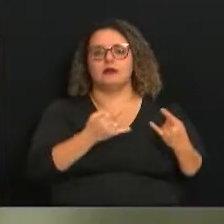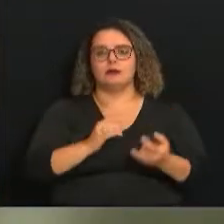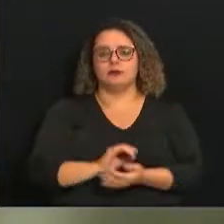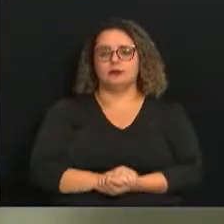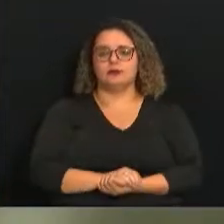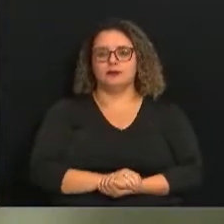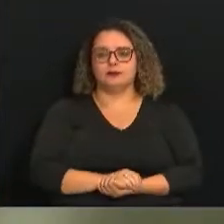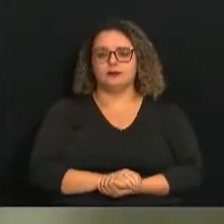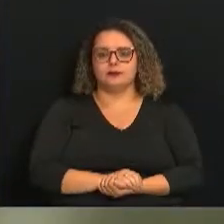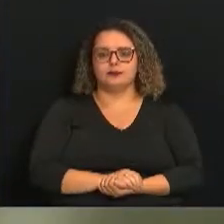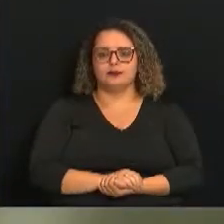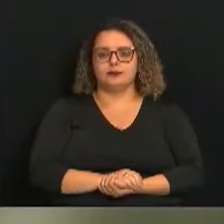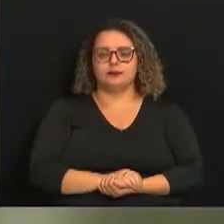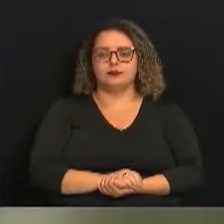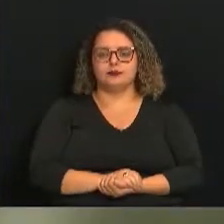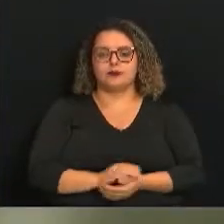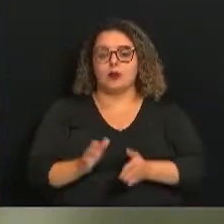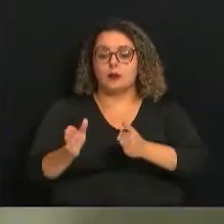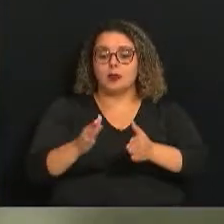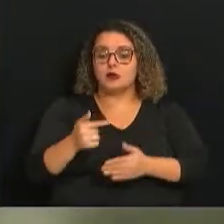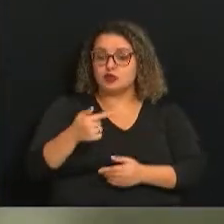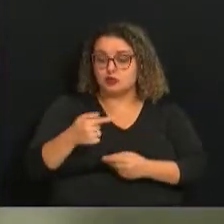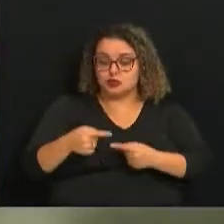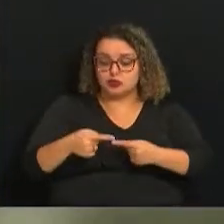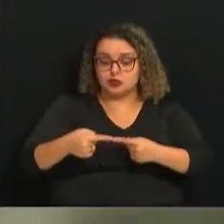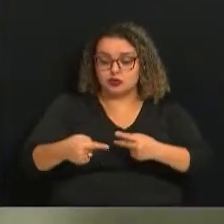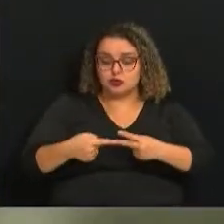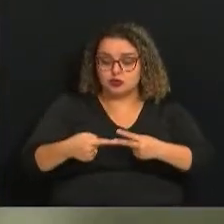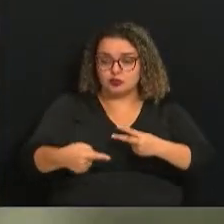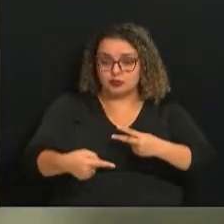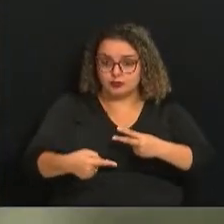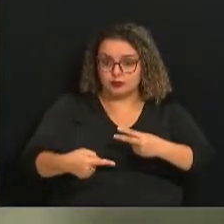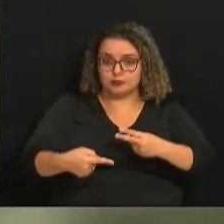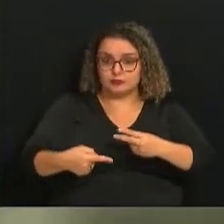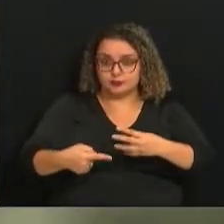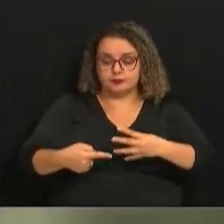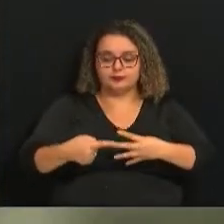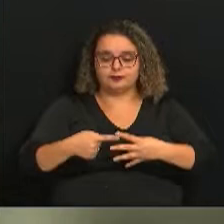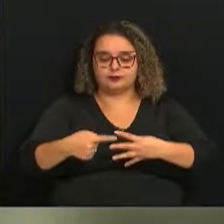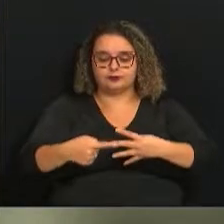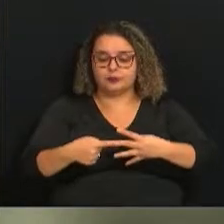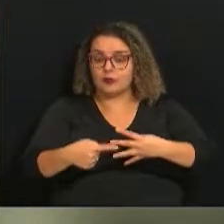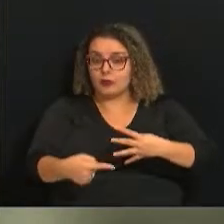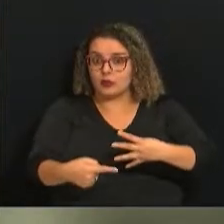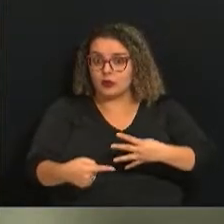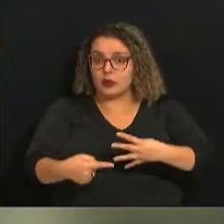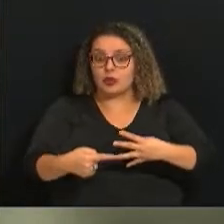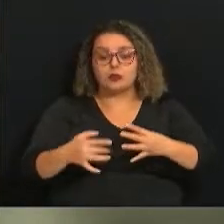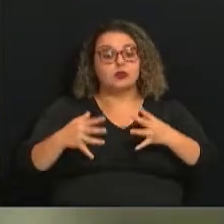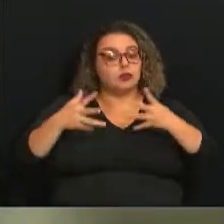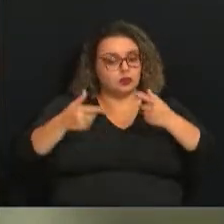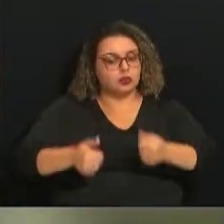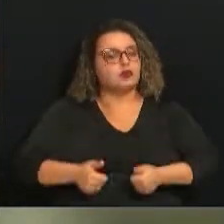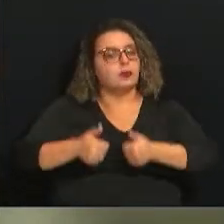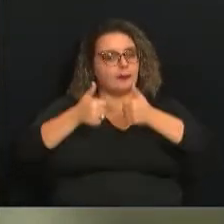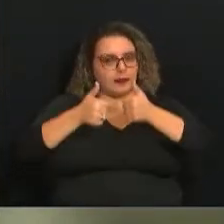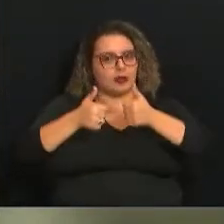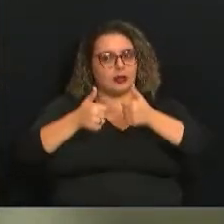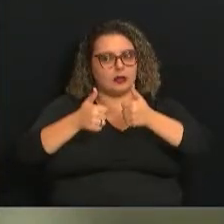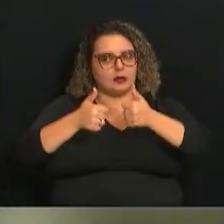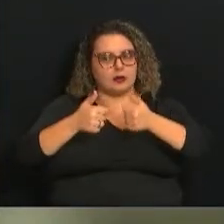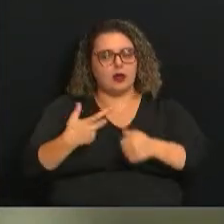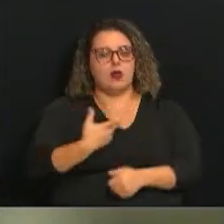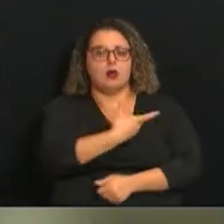Aqui no prazo de duas semanas, ou seja, até o dia 23 de março, tudo correndo bem, como está, ou seja, aumento da